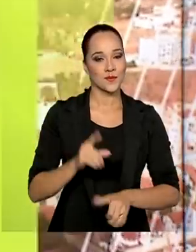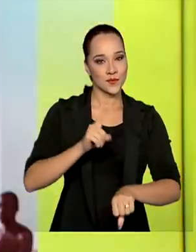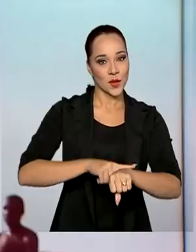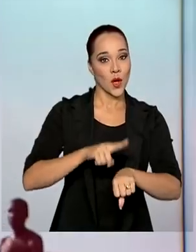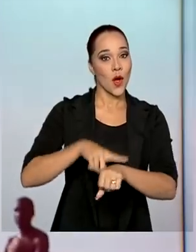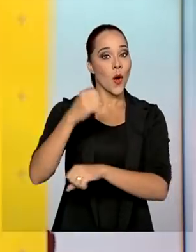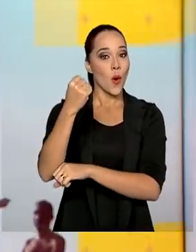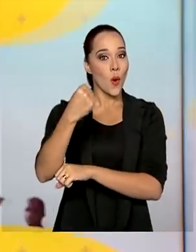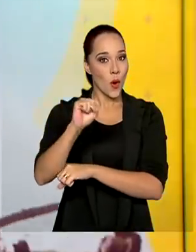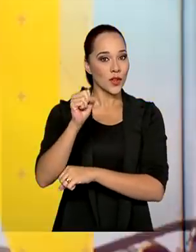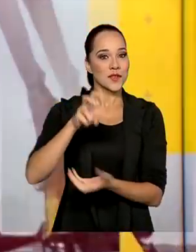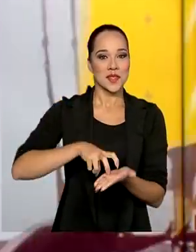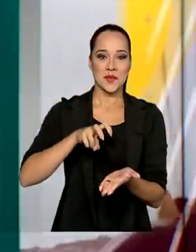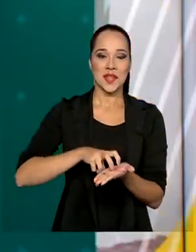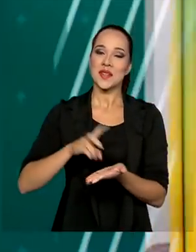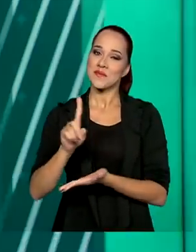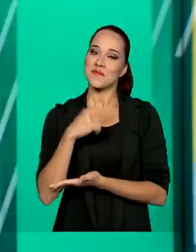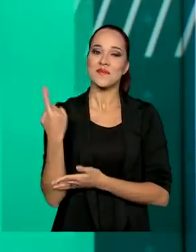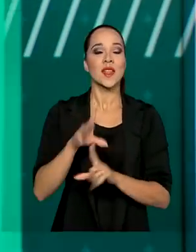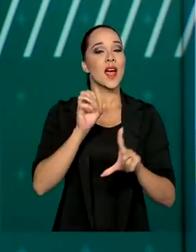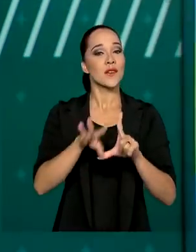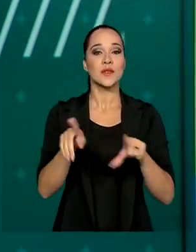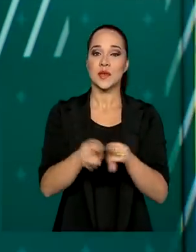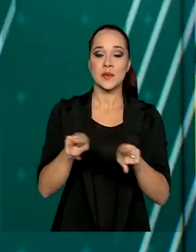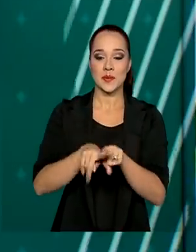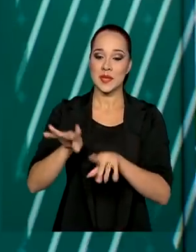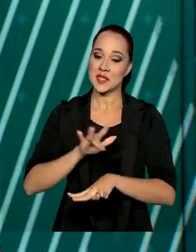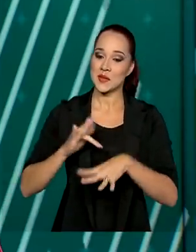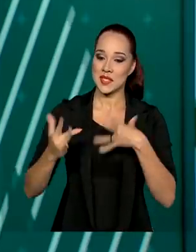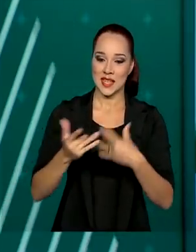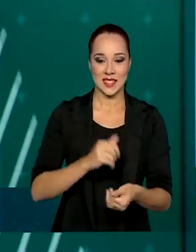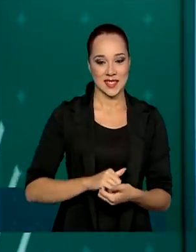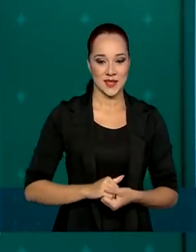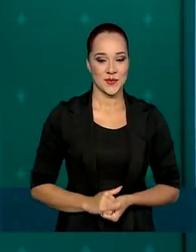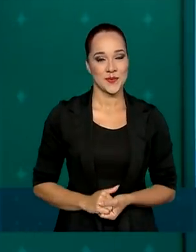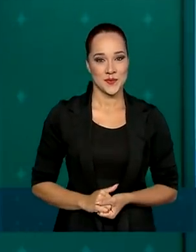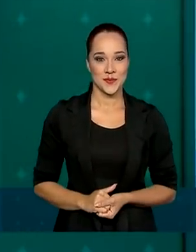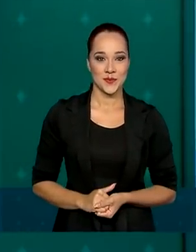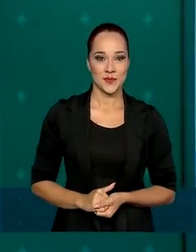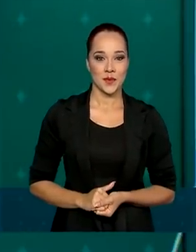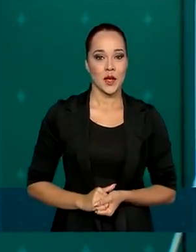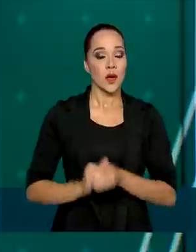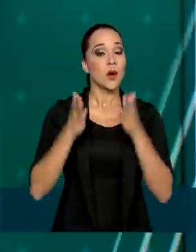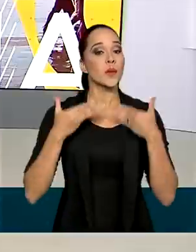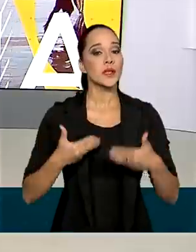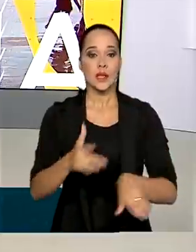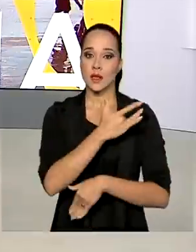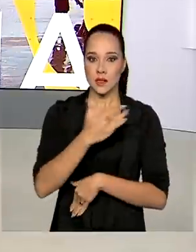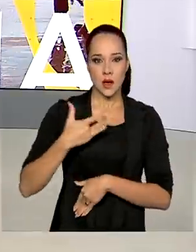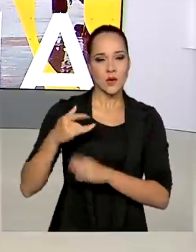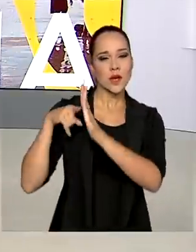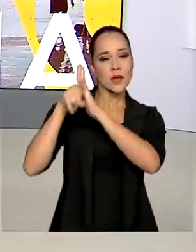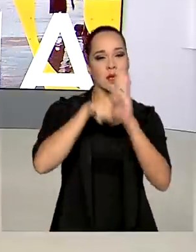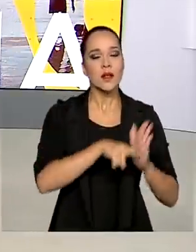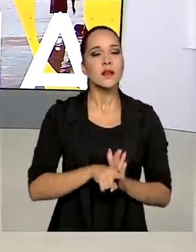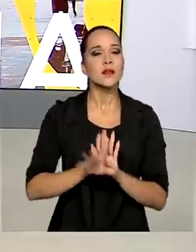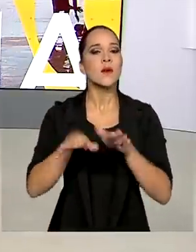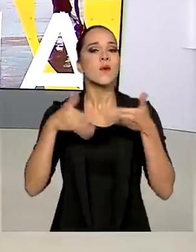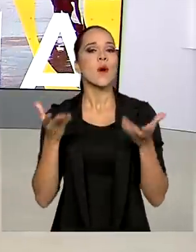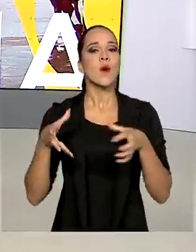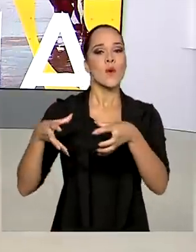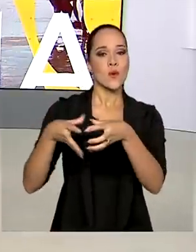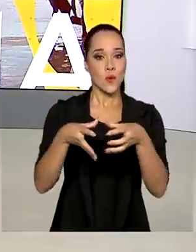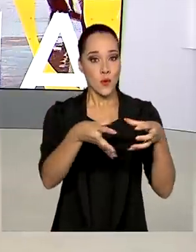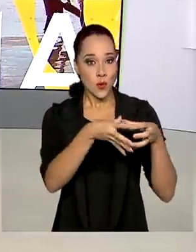São 8 horas da manhã, estamos ao vivo também pelas redes sociais. O Ministério da Saúde analisa quais